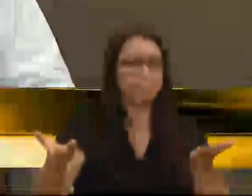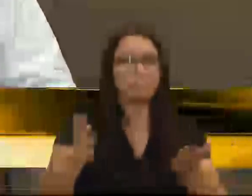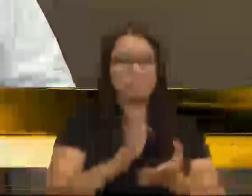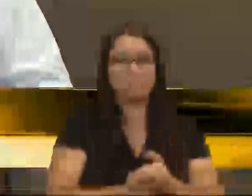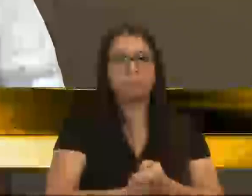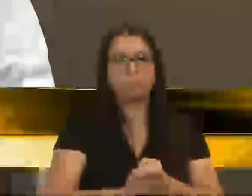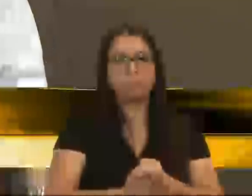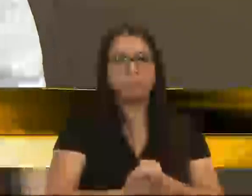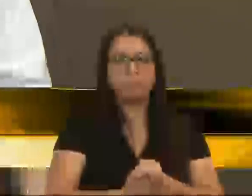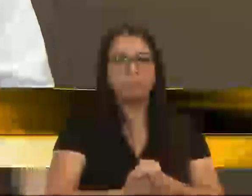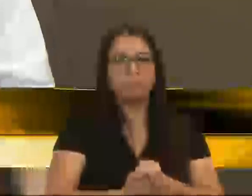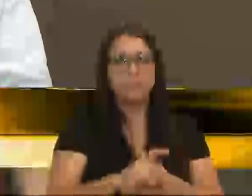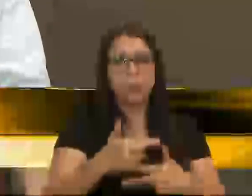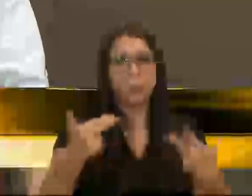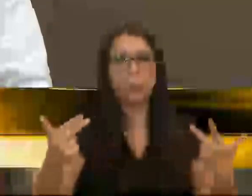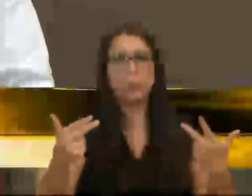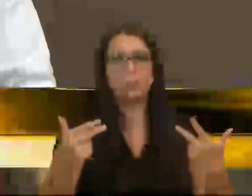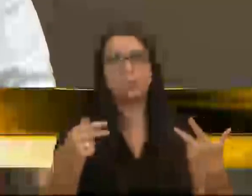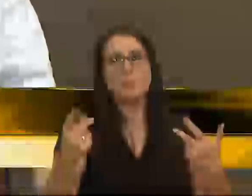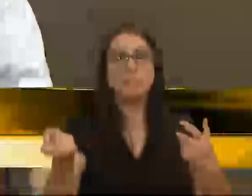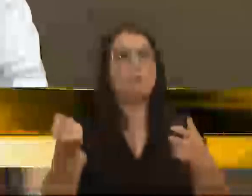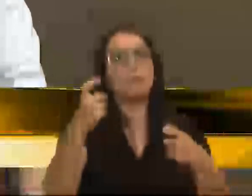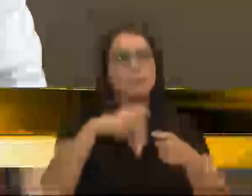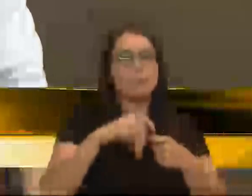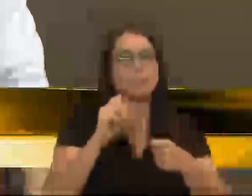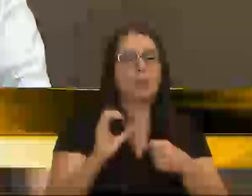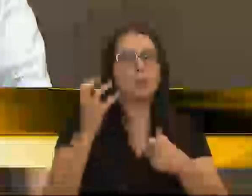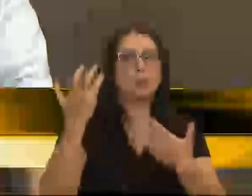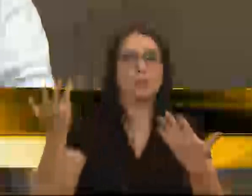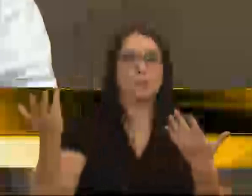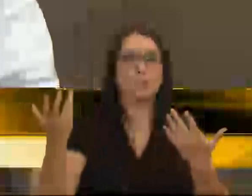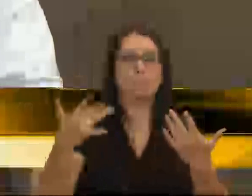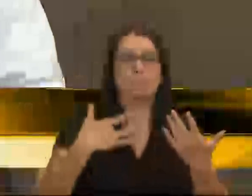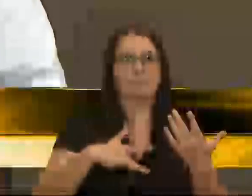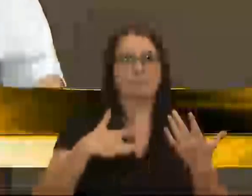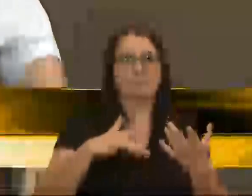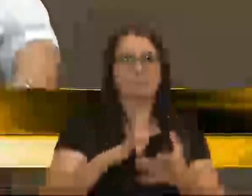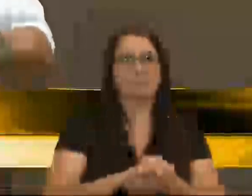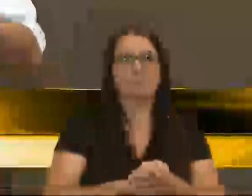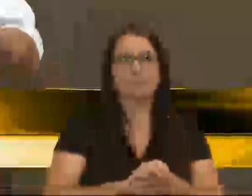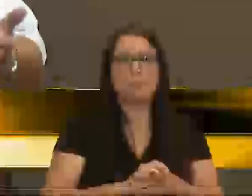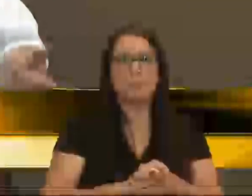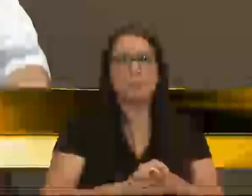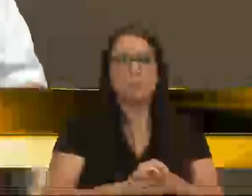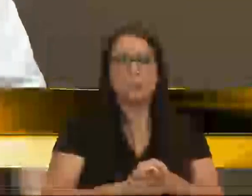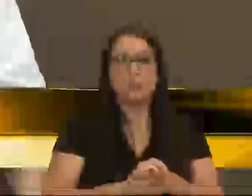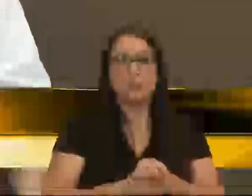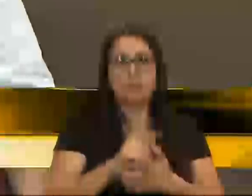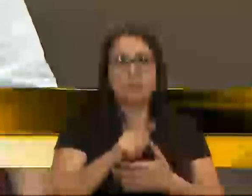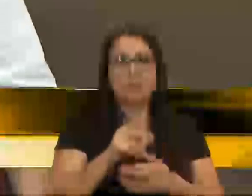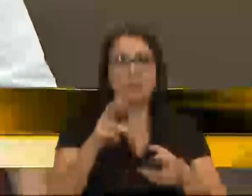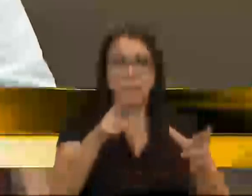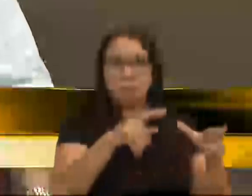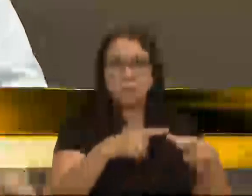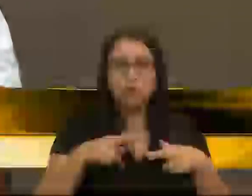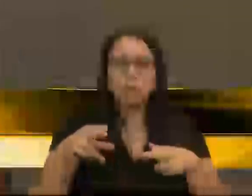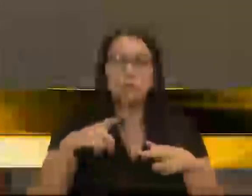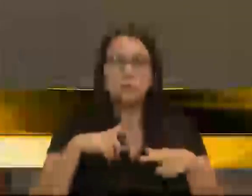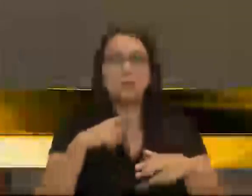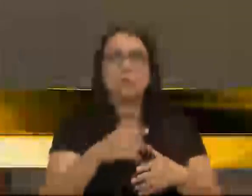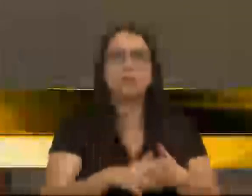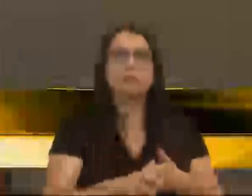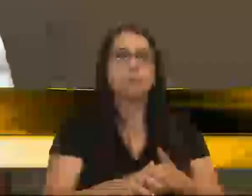Então, são coisas assim que estão voltando a acontecer, lamentavelmente, que, pelo menos na nossa região ali, tinha,